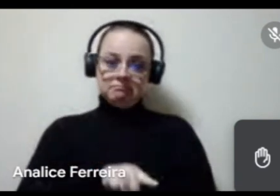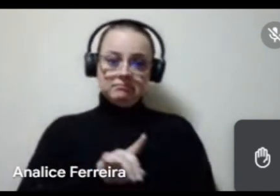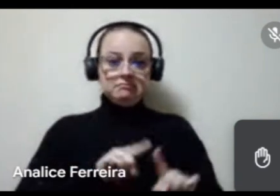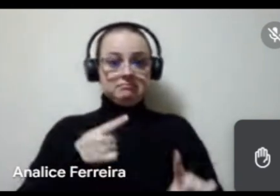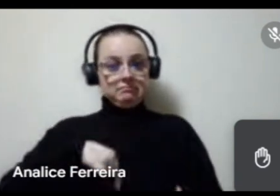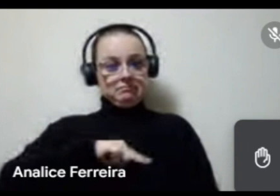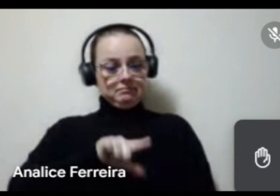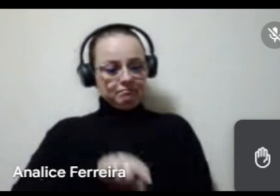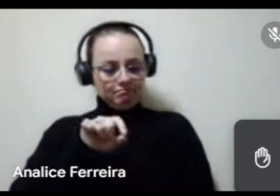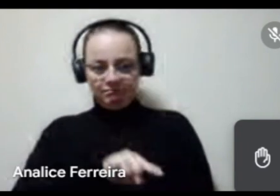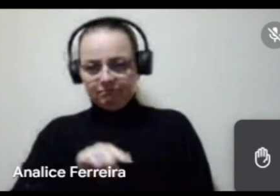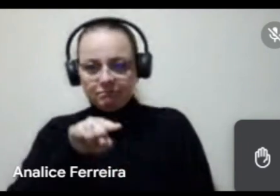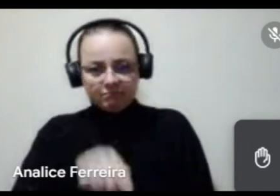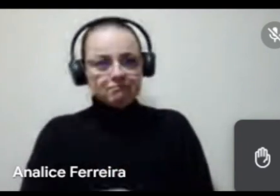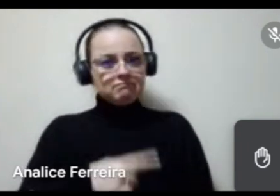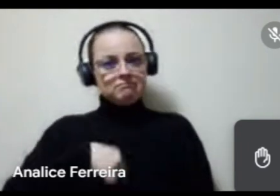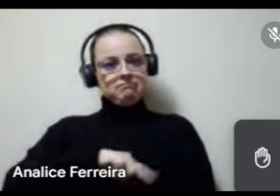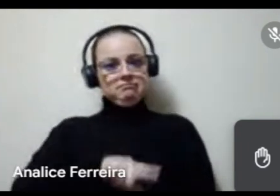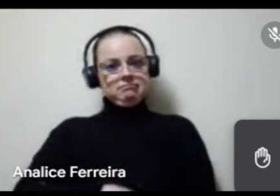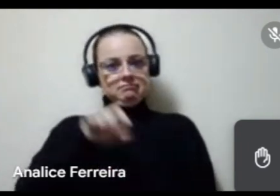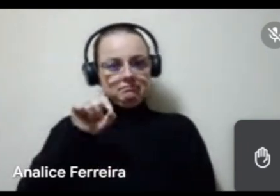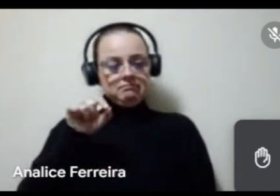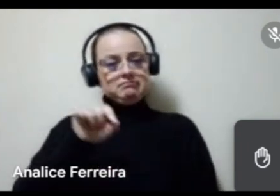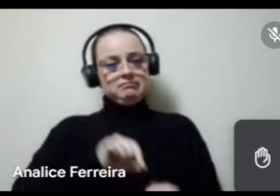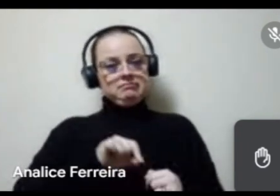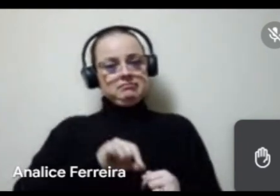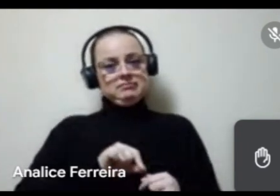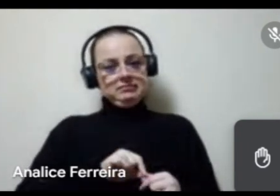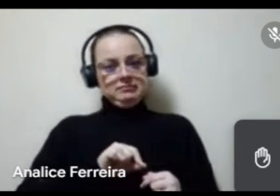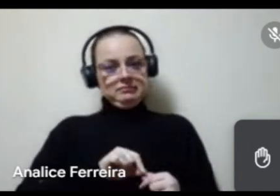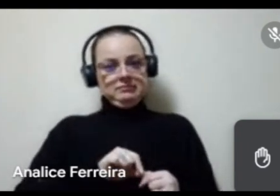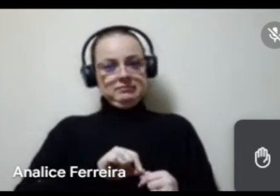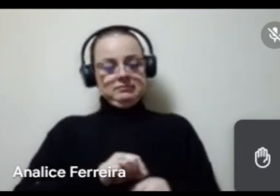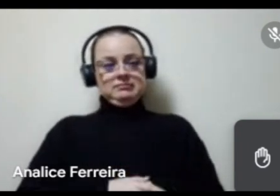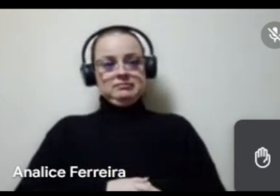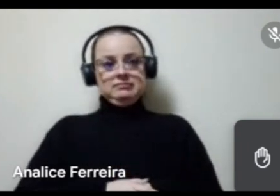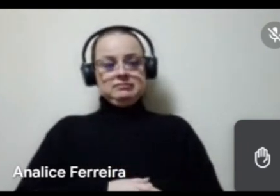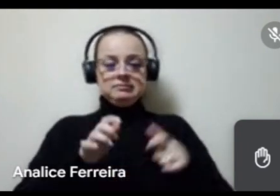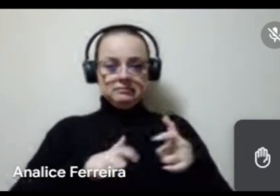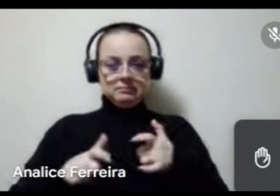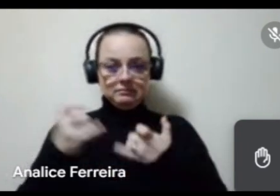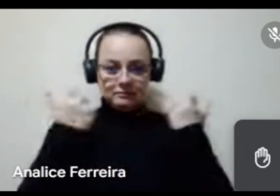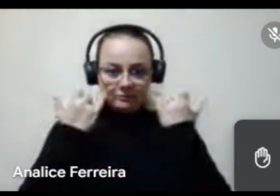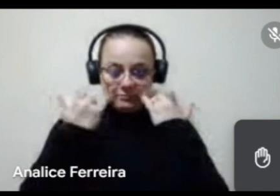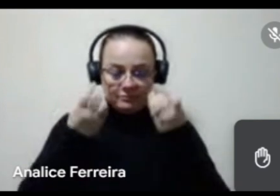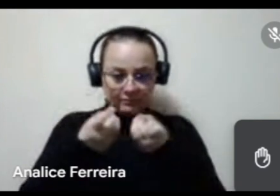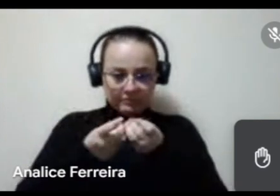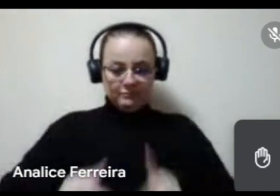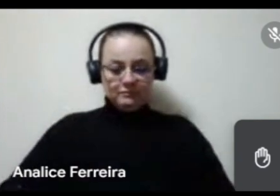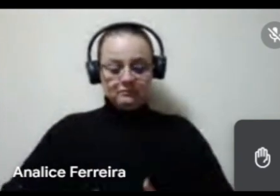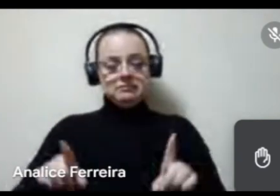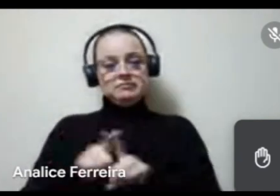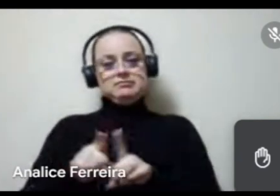opção não foi essa, nossa opção foi fazer um espaço de escuta democrática e